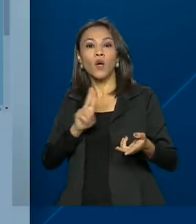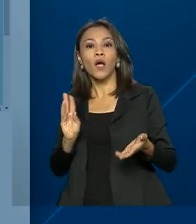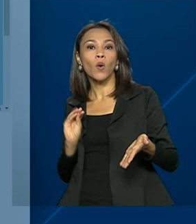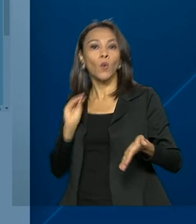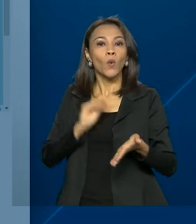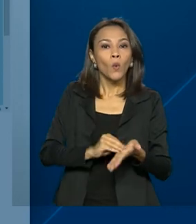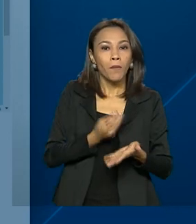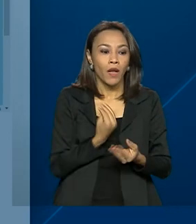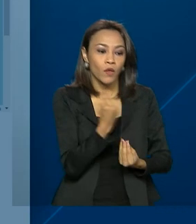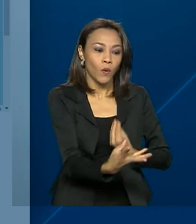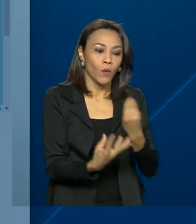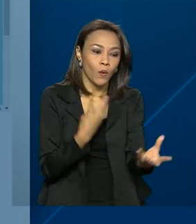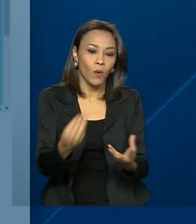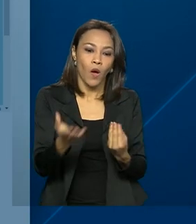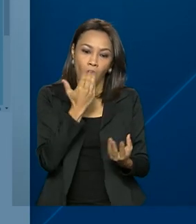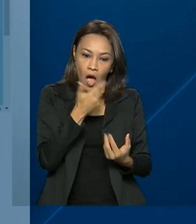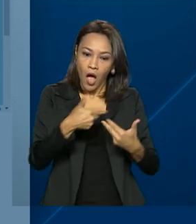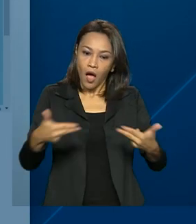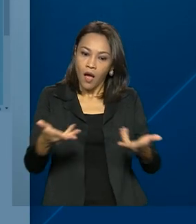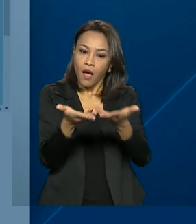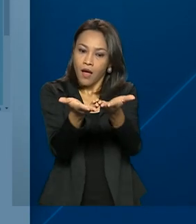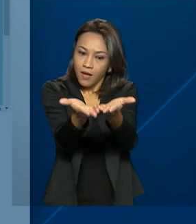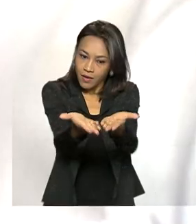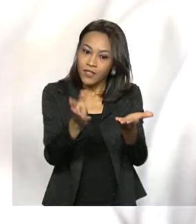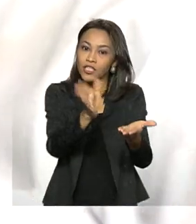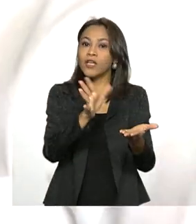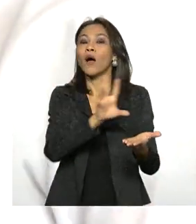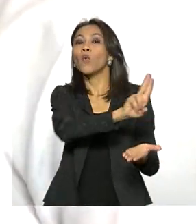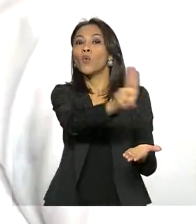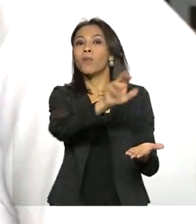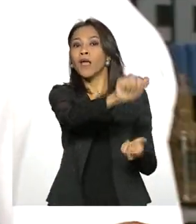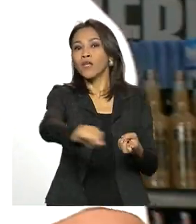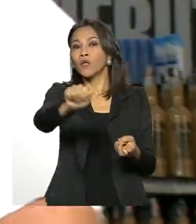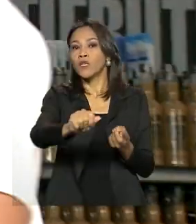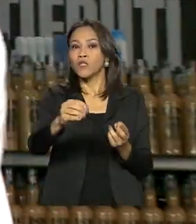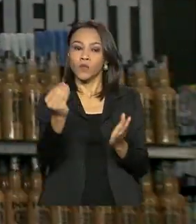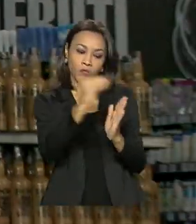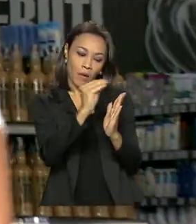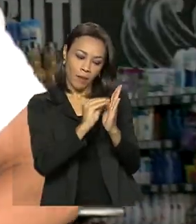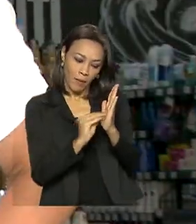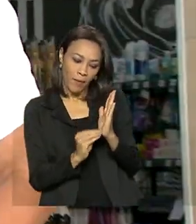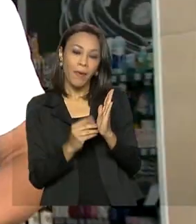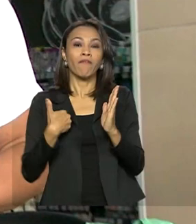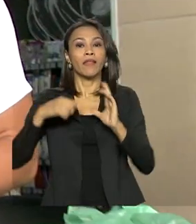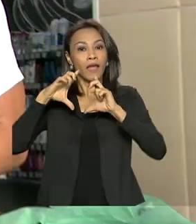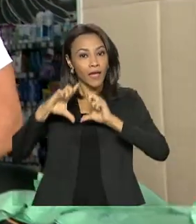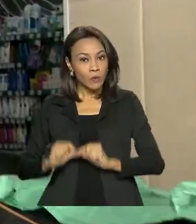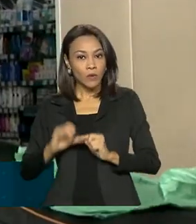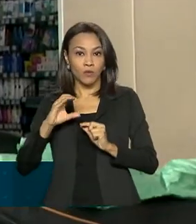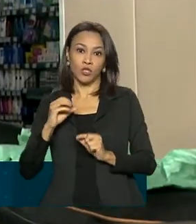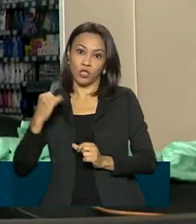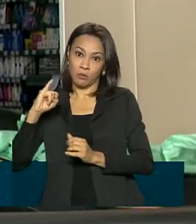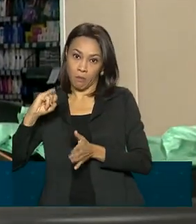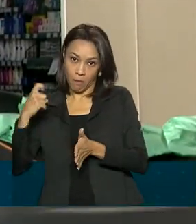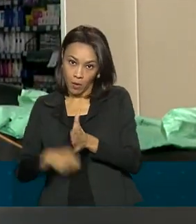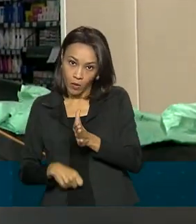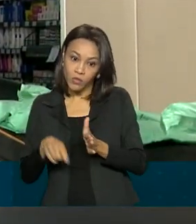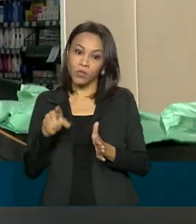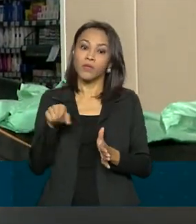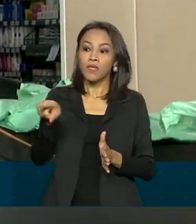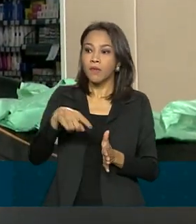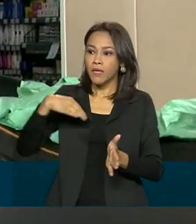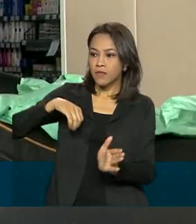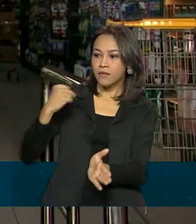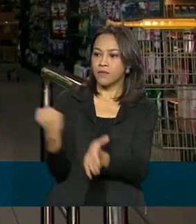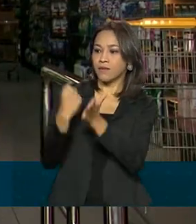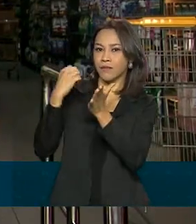instituições já legalizadas para receber as doações. Além de ter impostos reduzidos, os doadores vão receber selos de